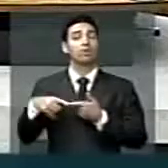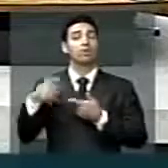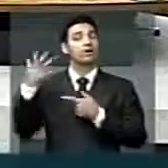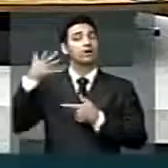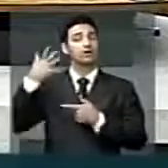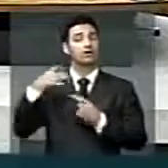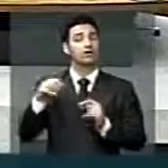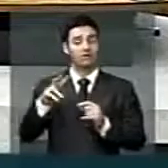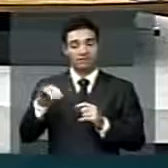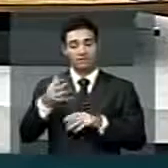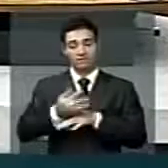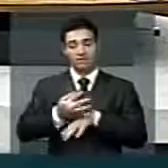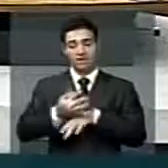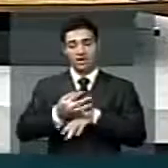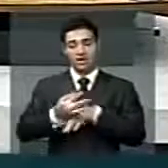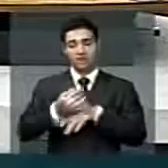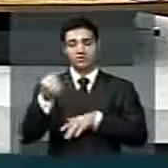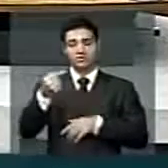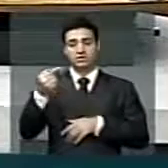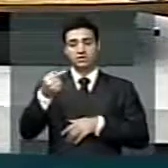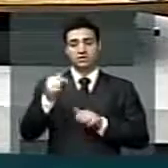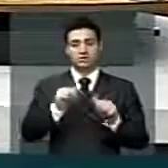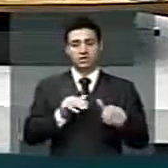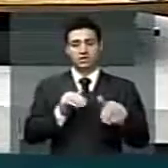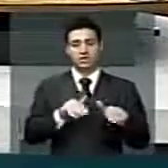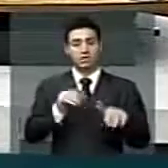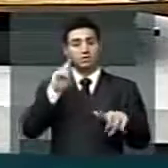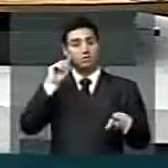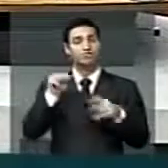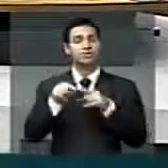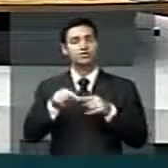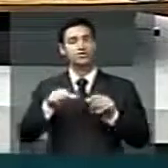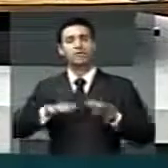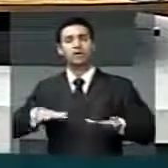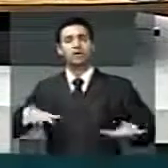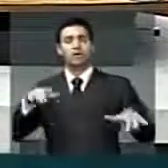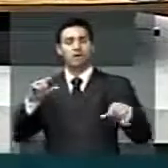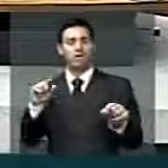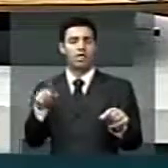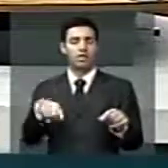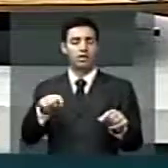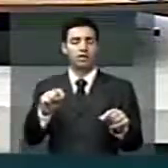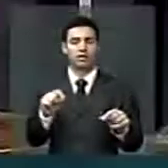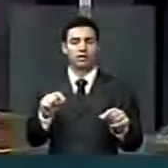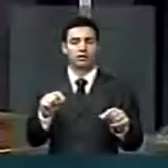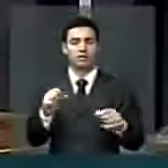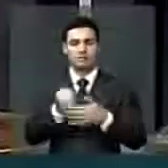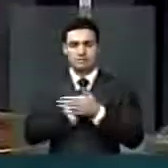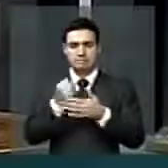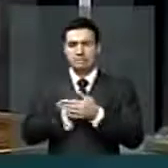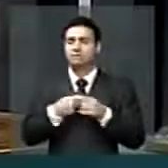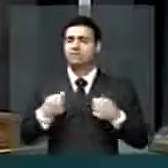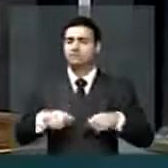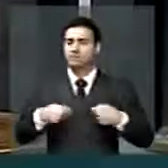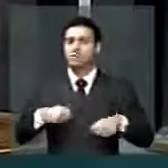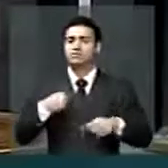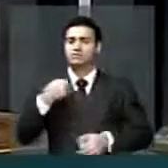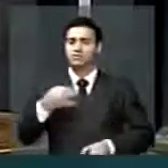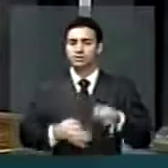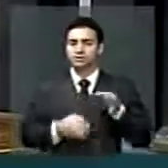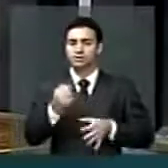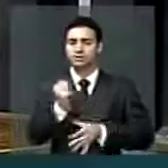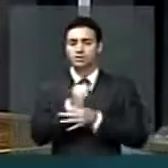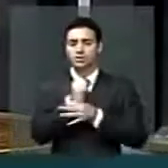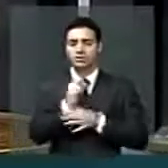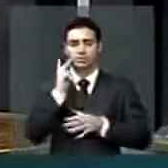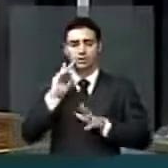nesse feriado de 7 de setembro. O objetivo desse ato é exigir justiça e segurança para